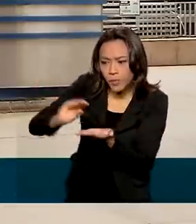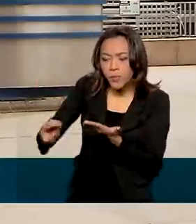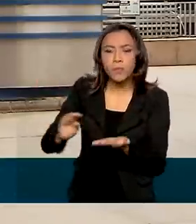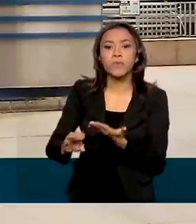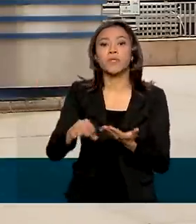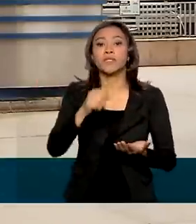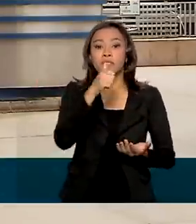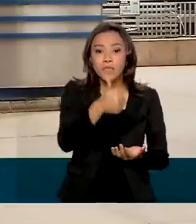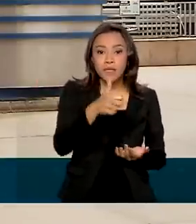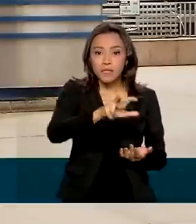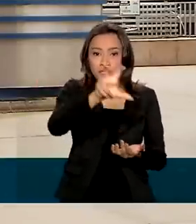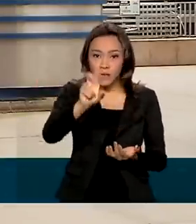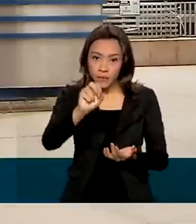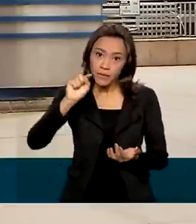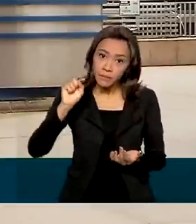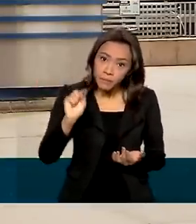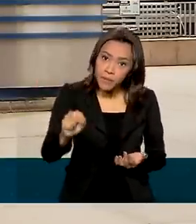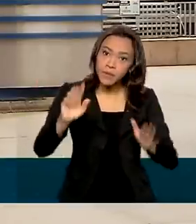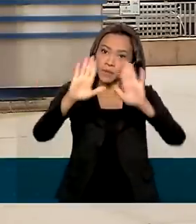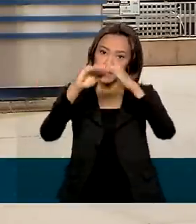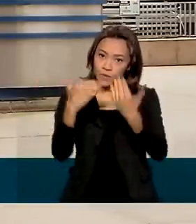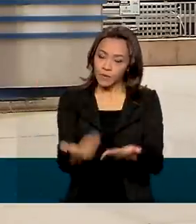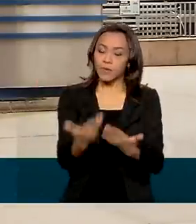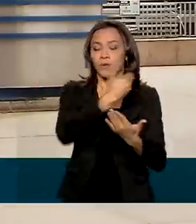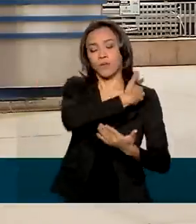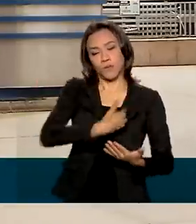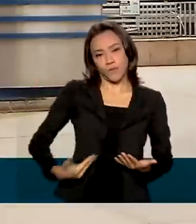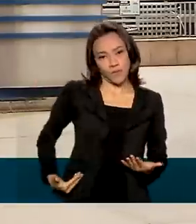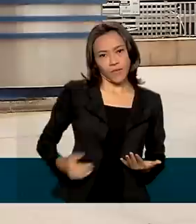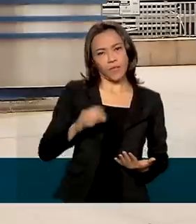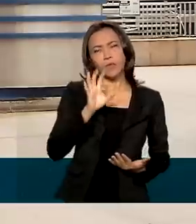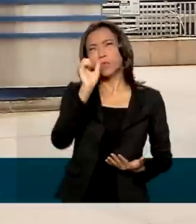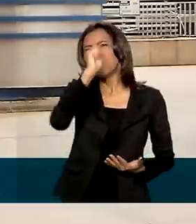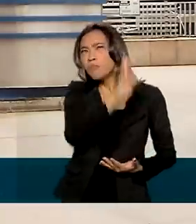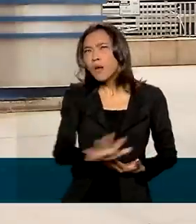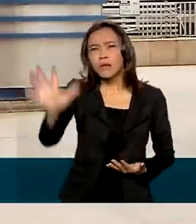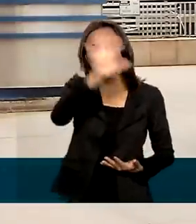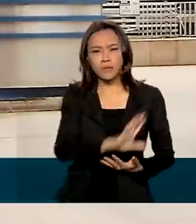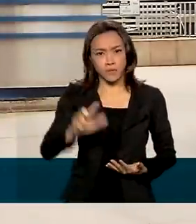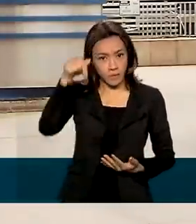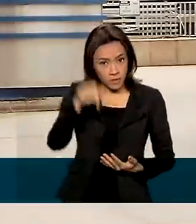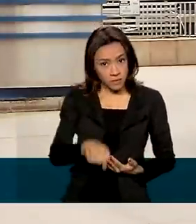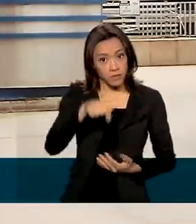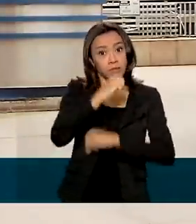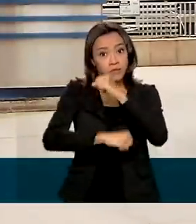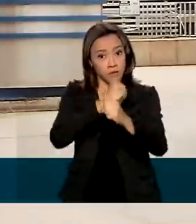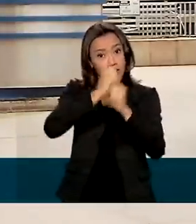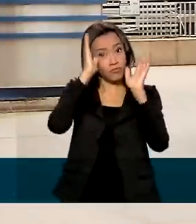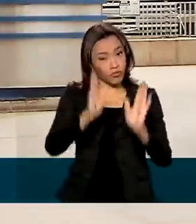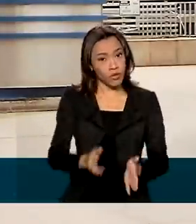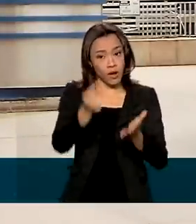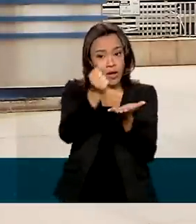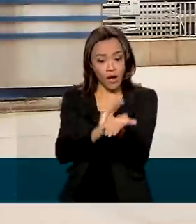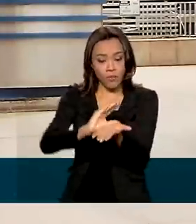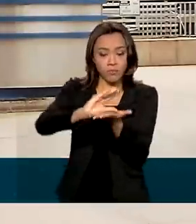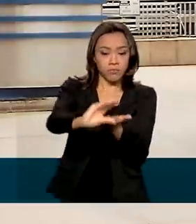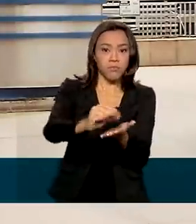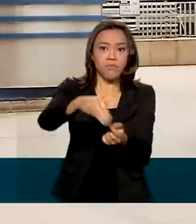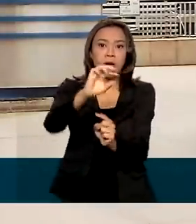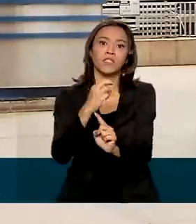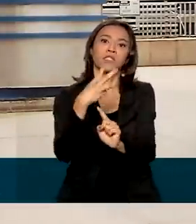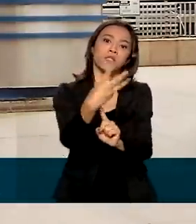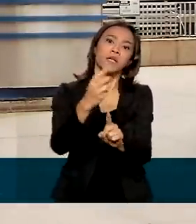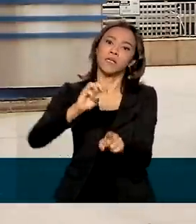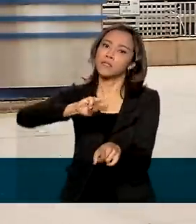de 150 mil escolas da rede pública em todo o país. E só este ano, já foram repassados mais de R$